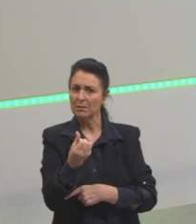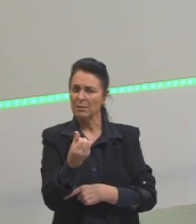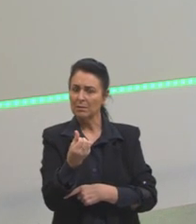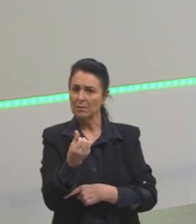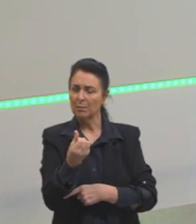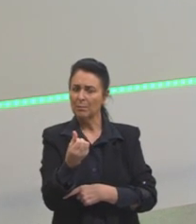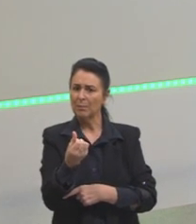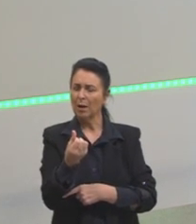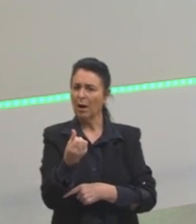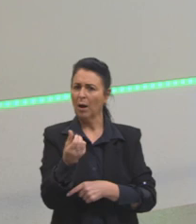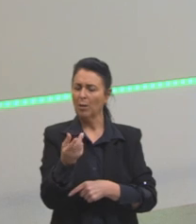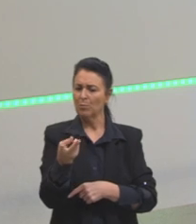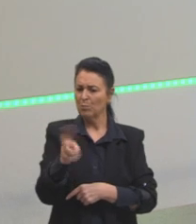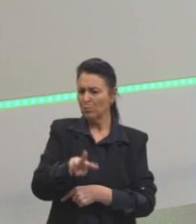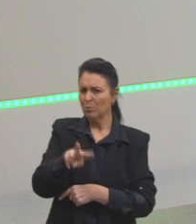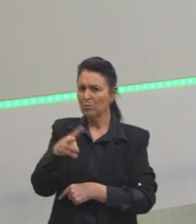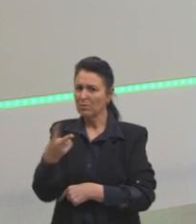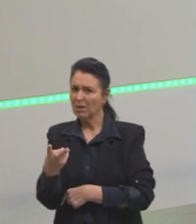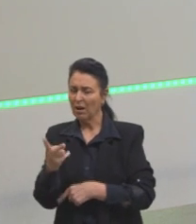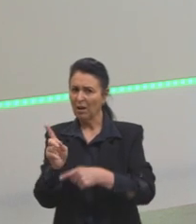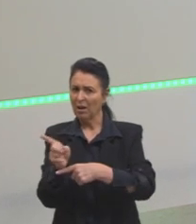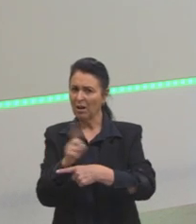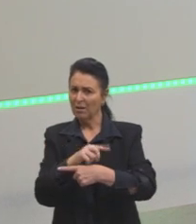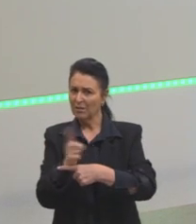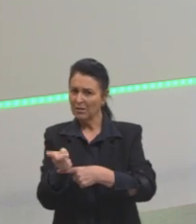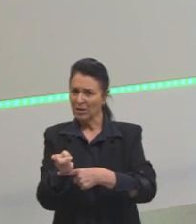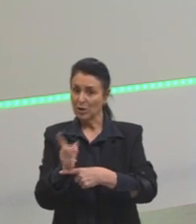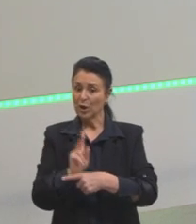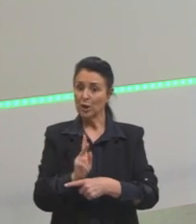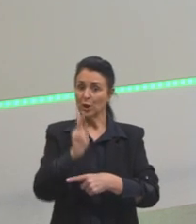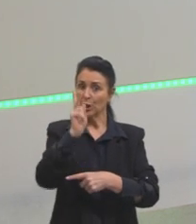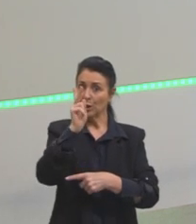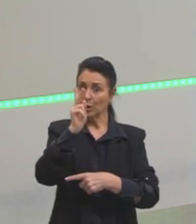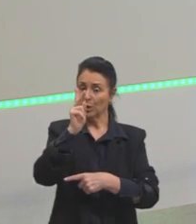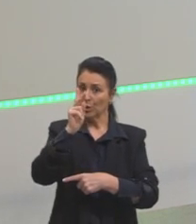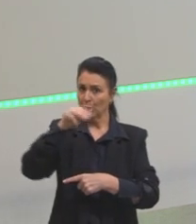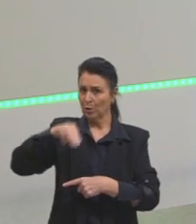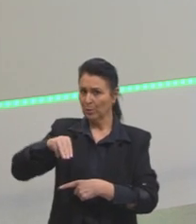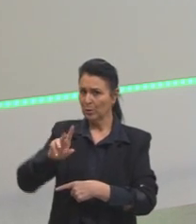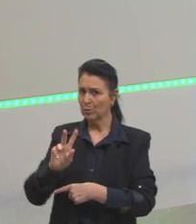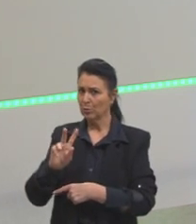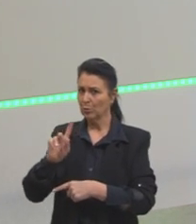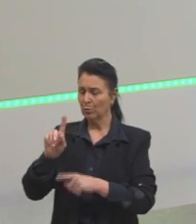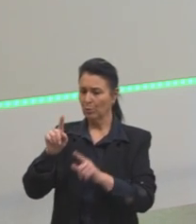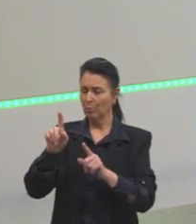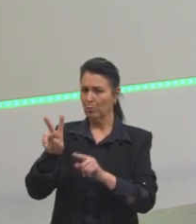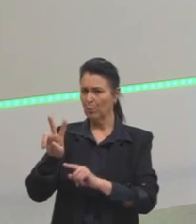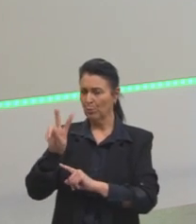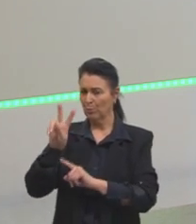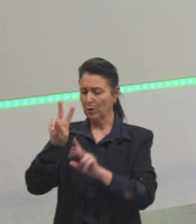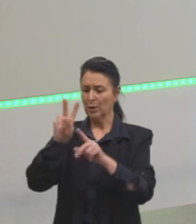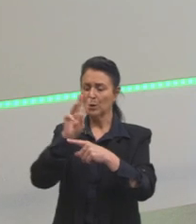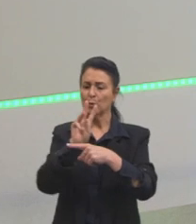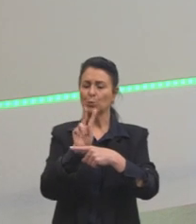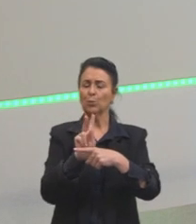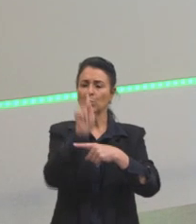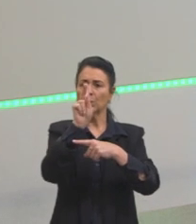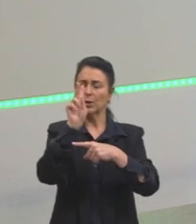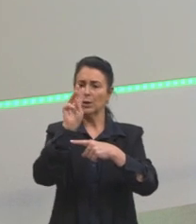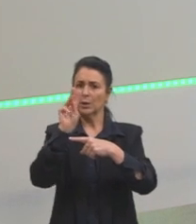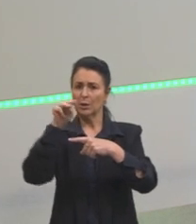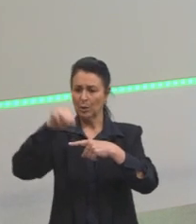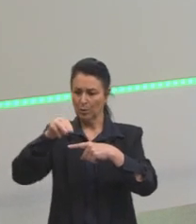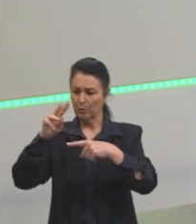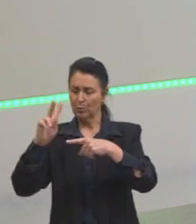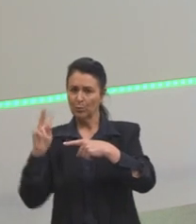conversão de velocidades de quilômetro por hora e metros por segundo? A gente usa bastante esse 3,6,